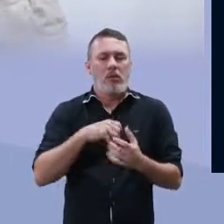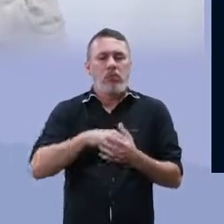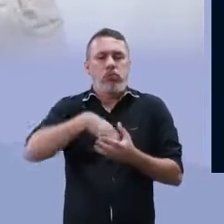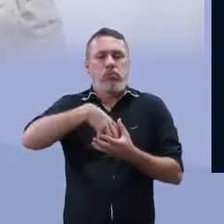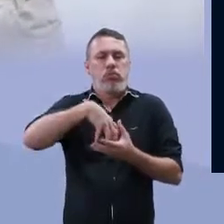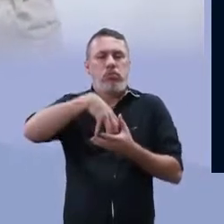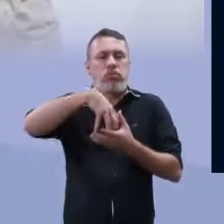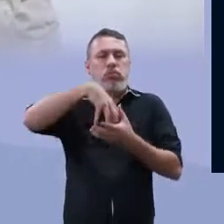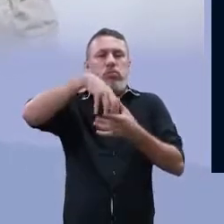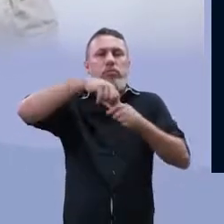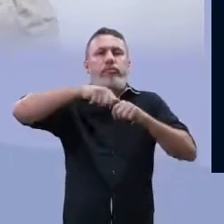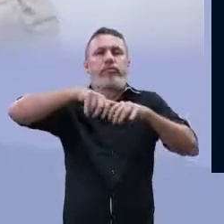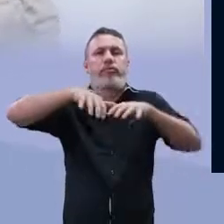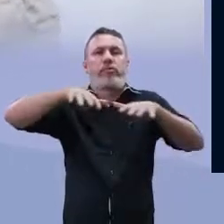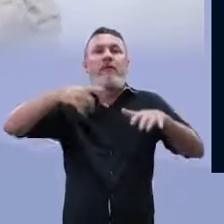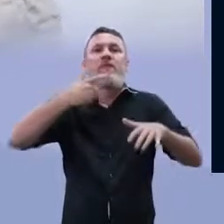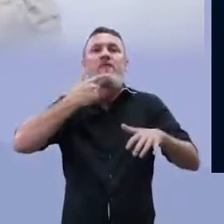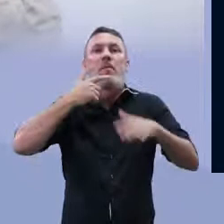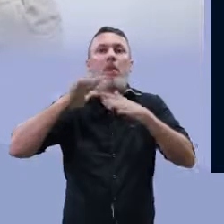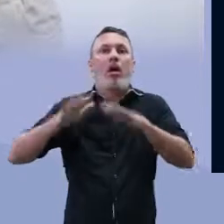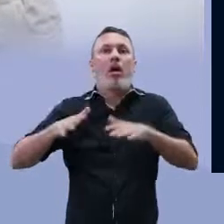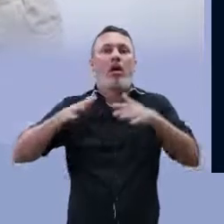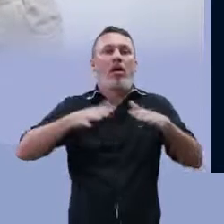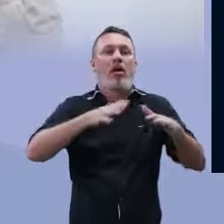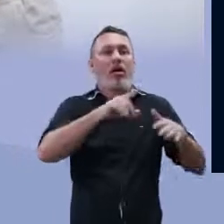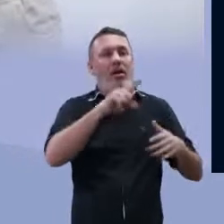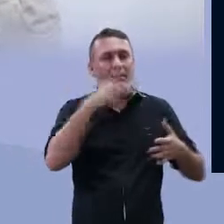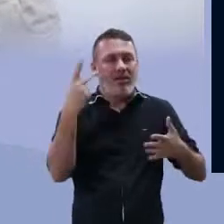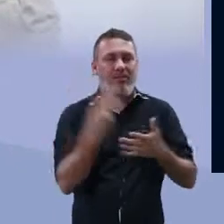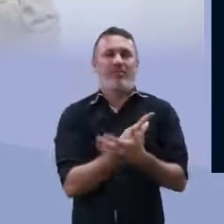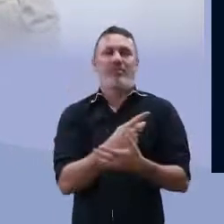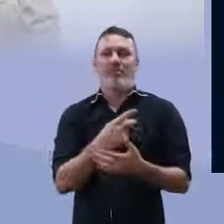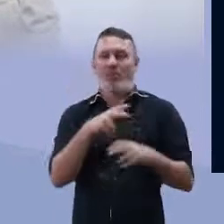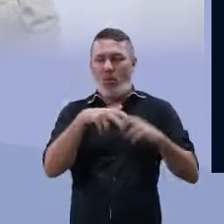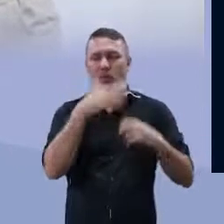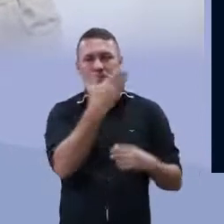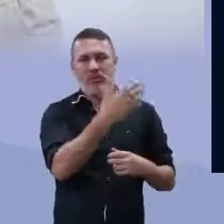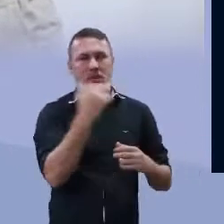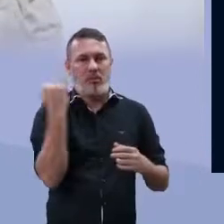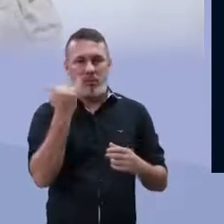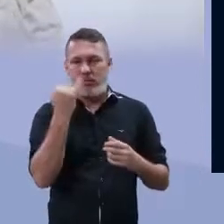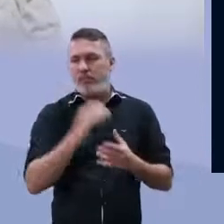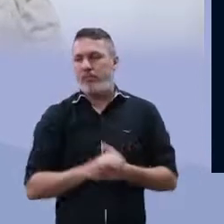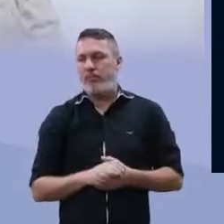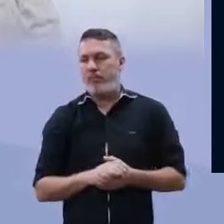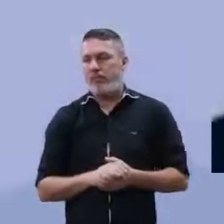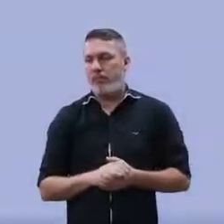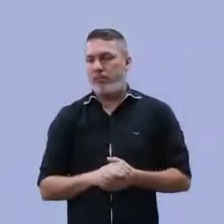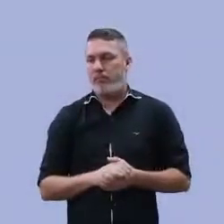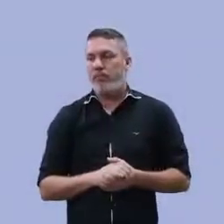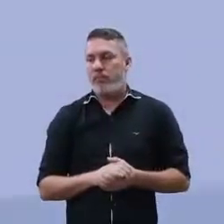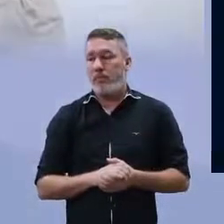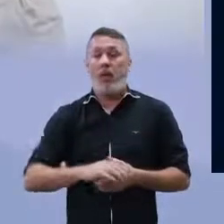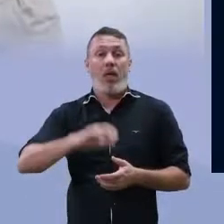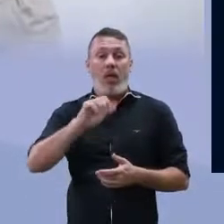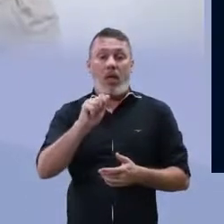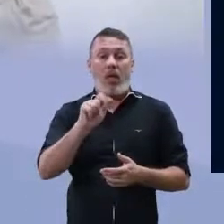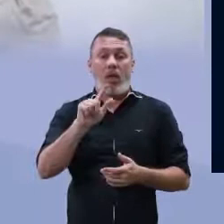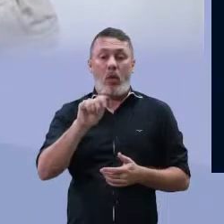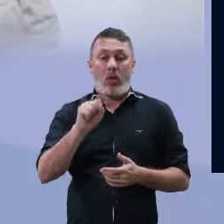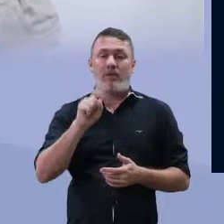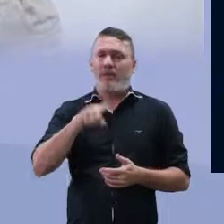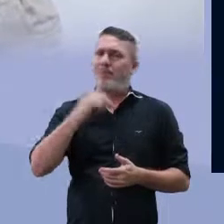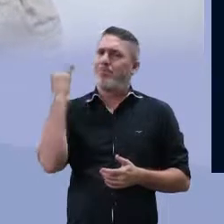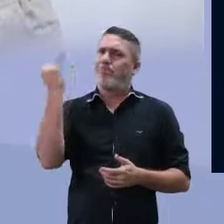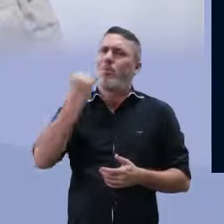algas que acabavam, então, liberando substâncias tóxicas na água. Que é o caso, então, desses seres vivos aí. Importância.